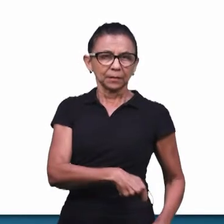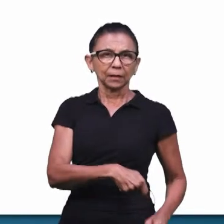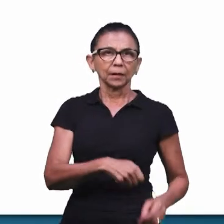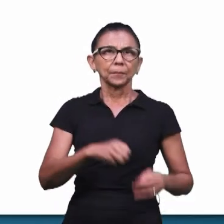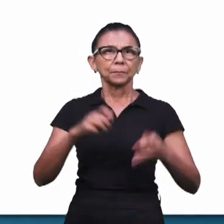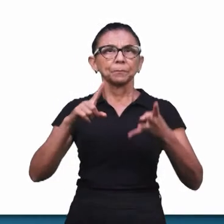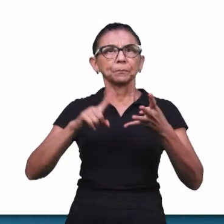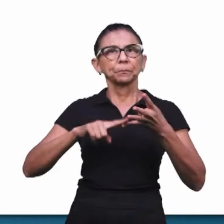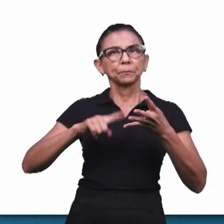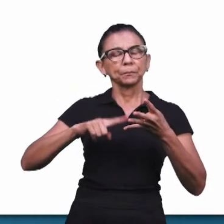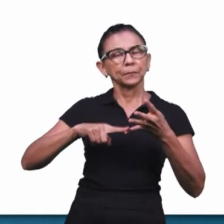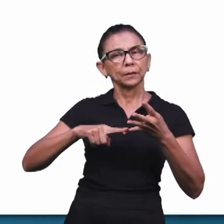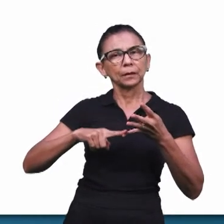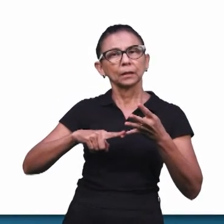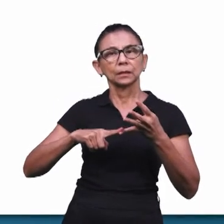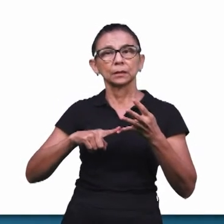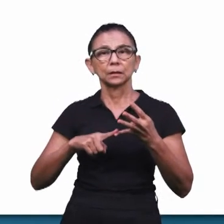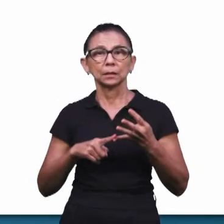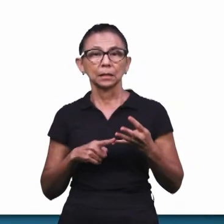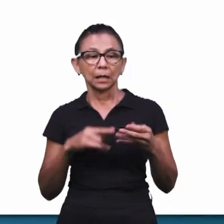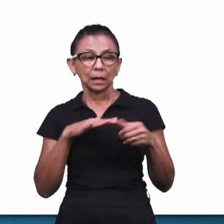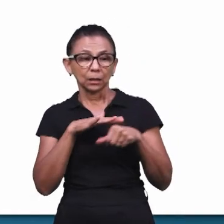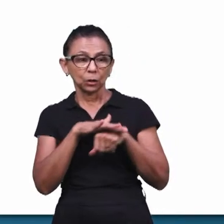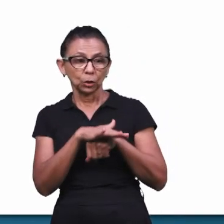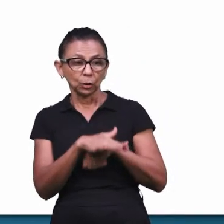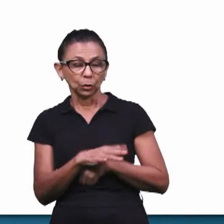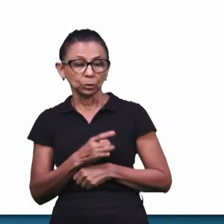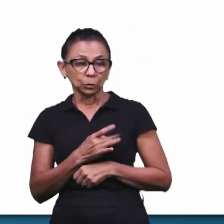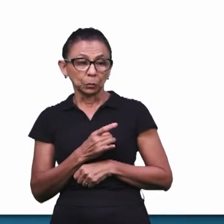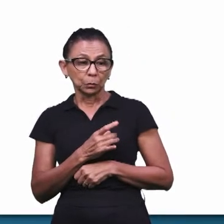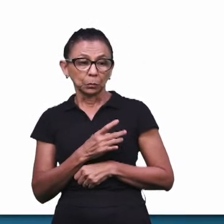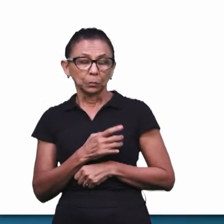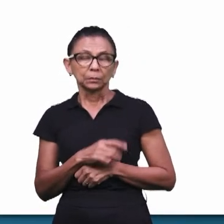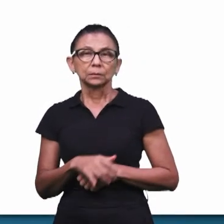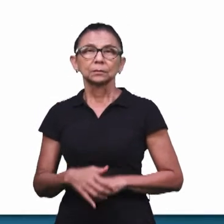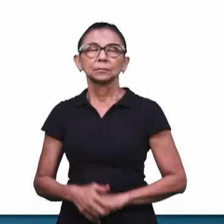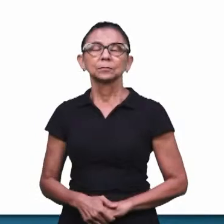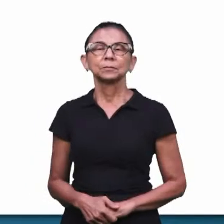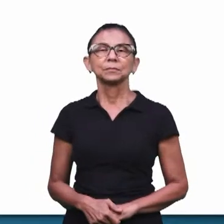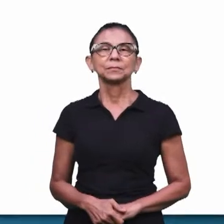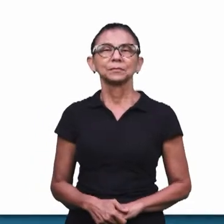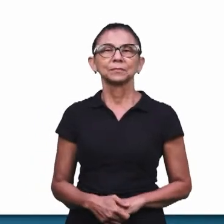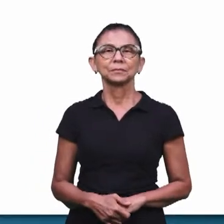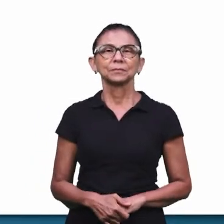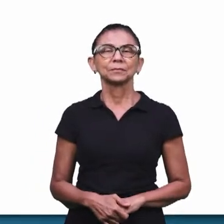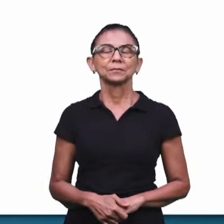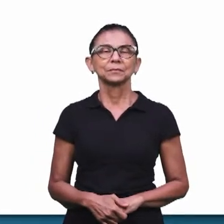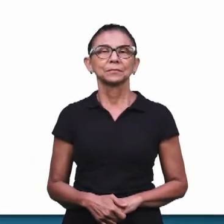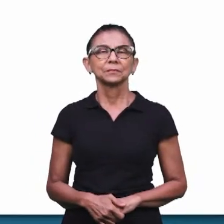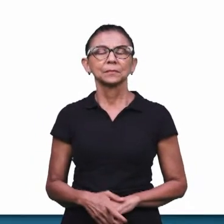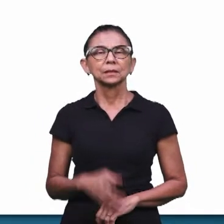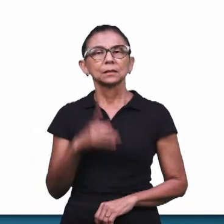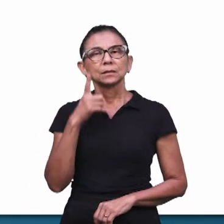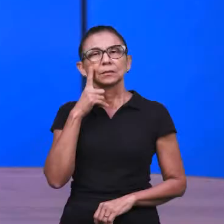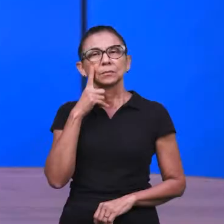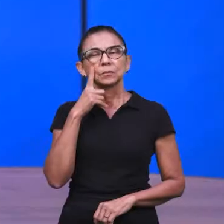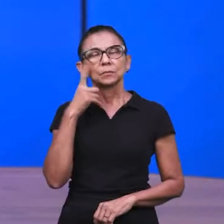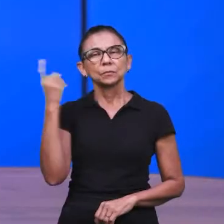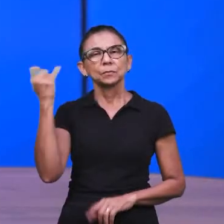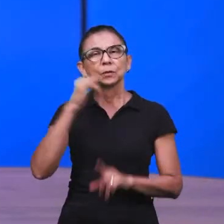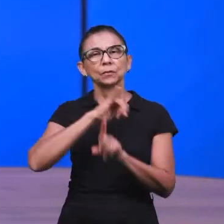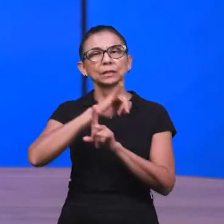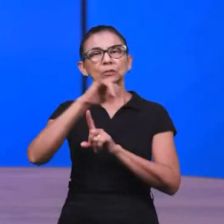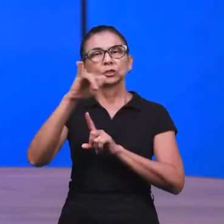cinta. E a letra D, por causa dos temores noturos. Então vamos ver cada uma dessas expressões, qual é a